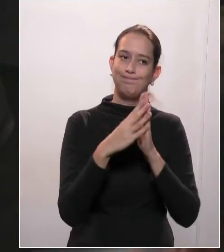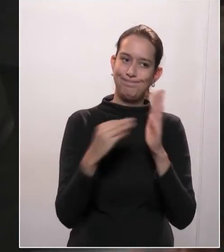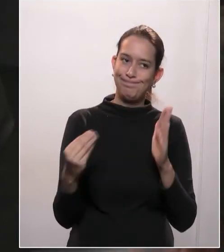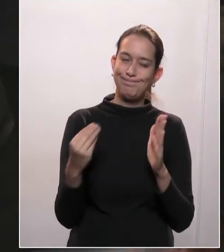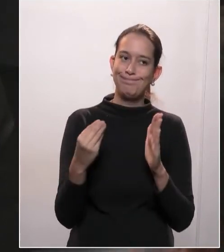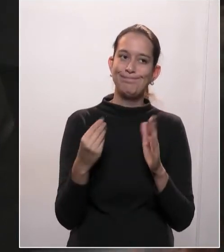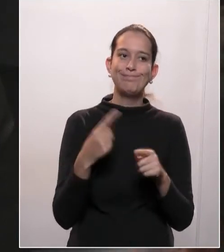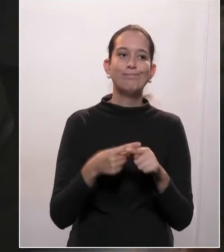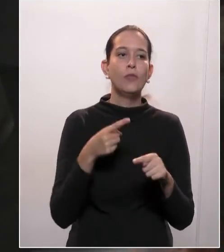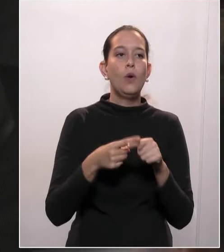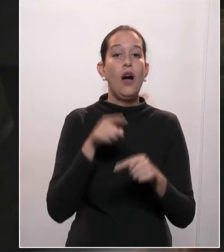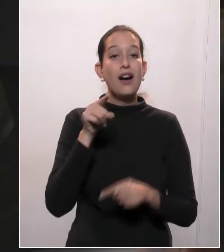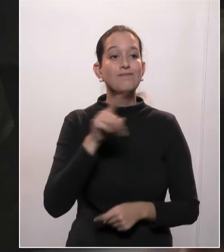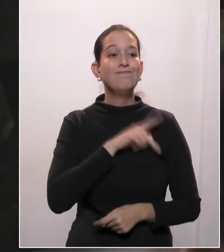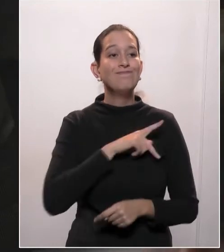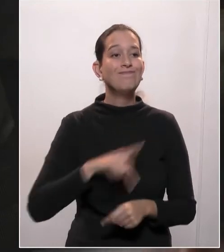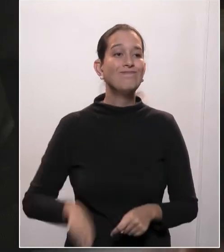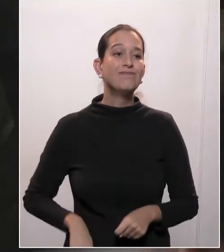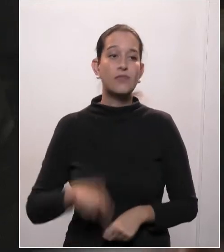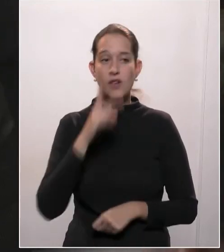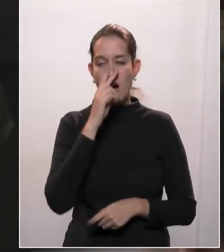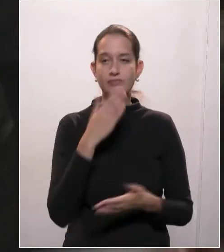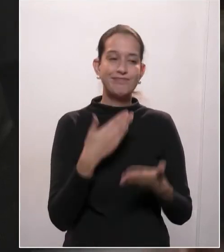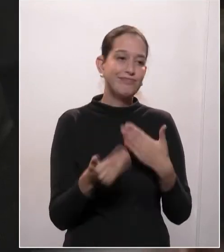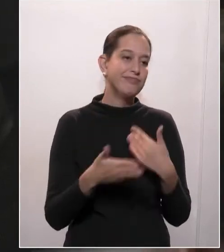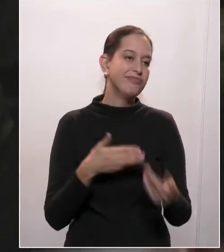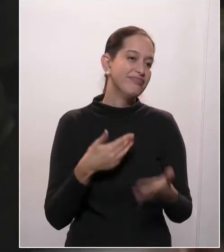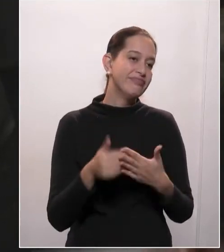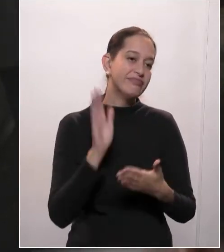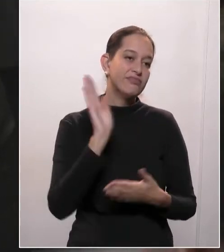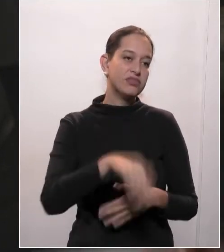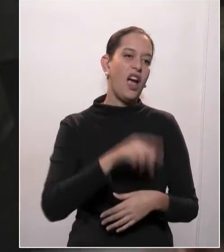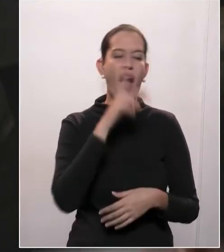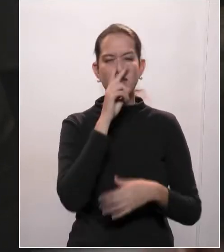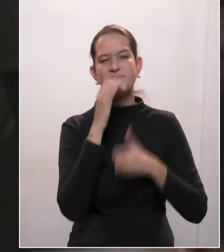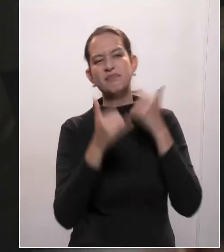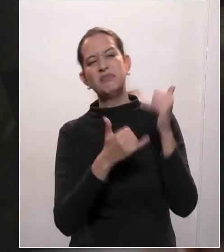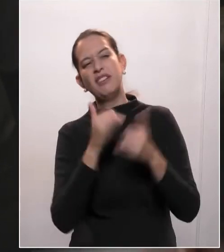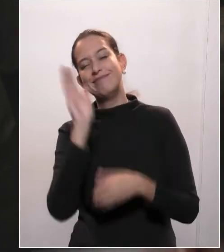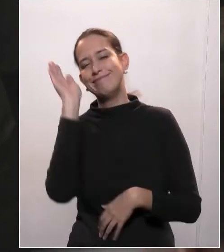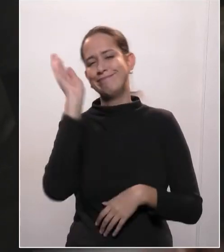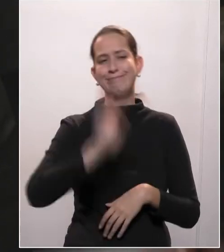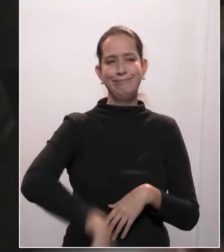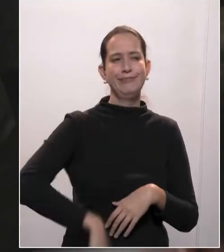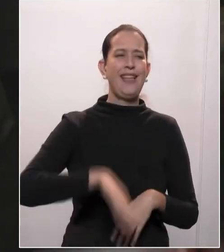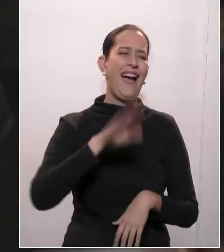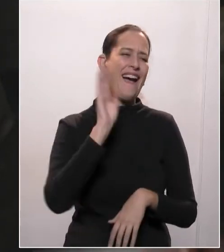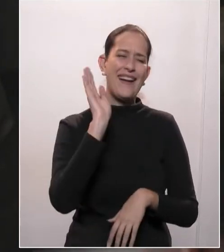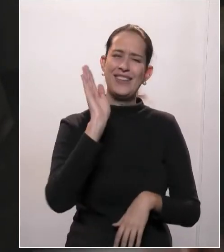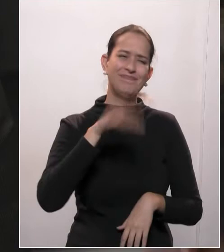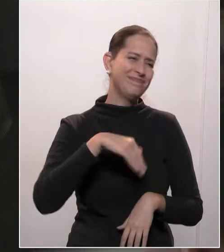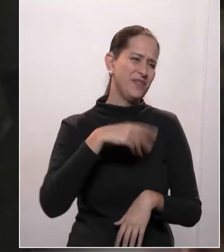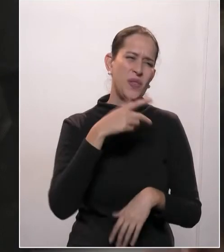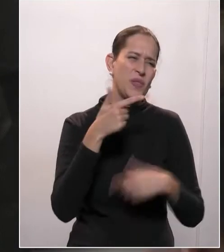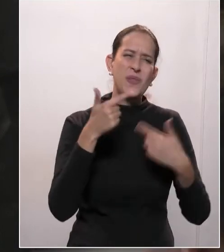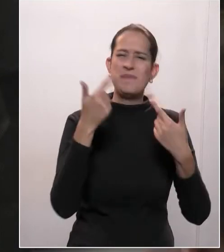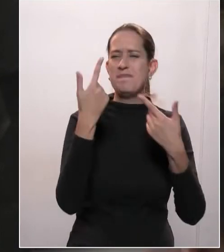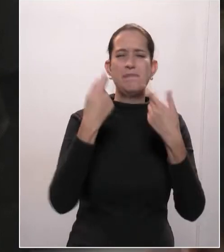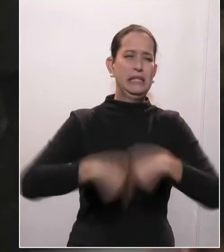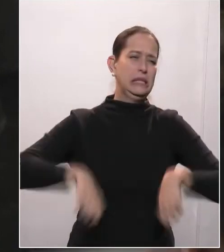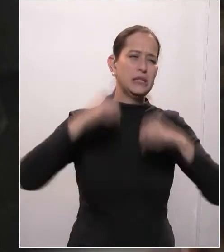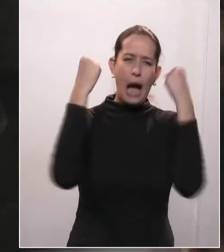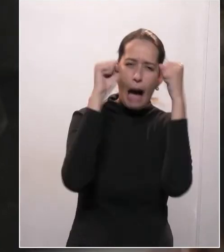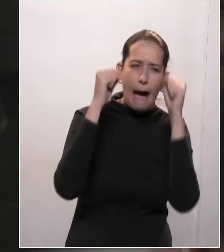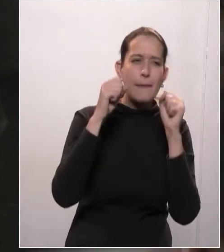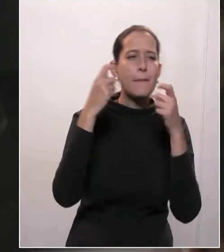continua tratando isso como se fosse uma simples brincadeira, dizendo que isso, não podemos transformar isso em uma histeria, que isso é